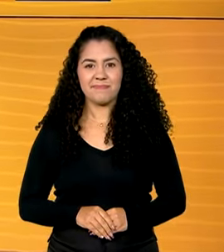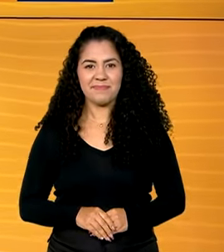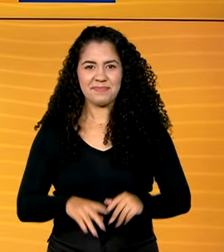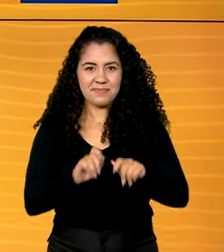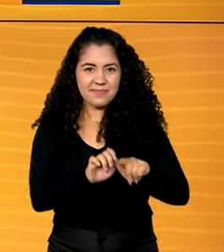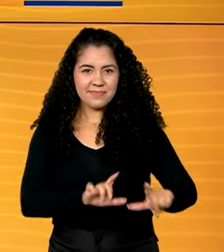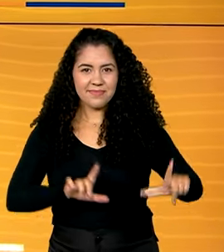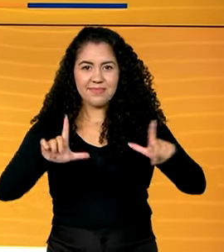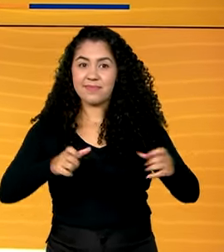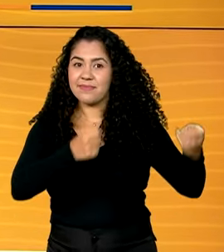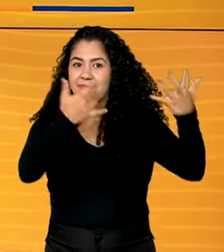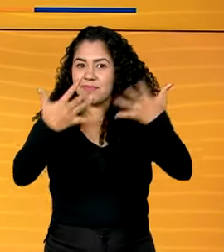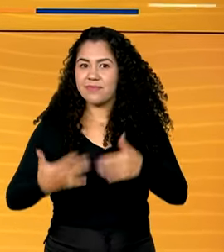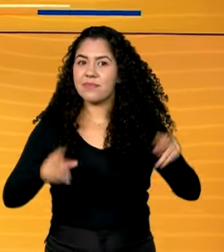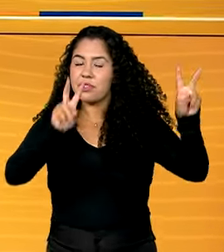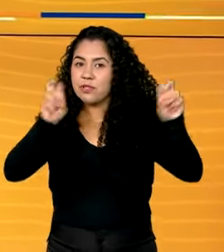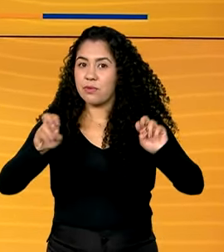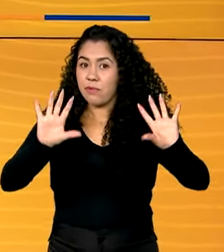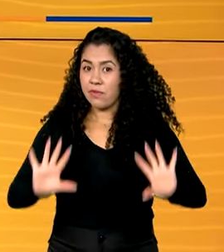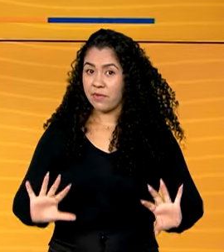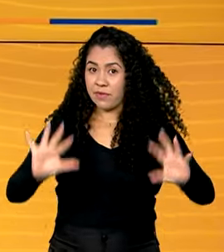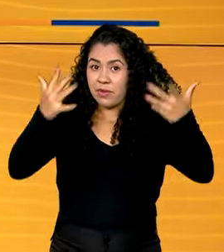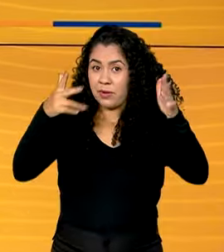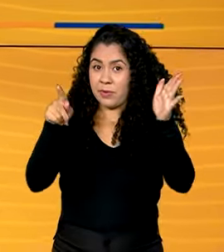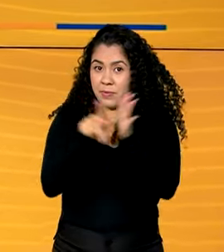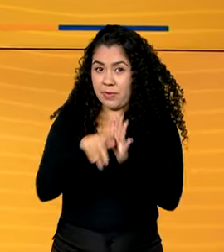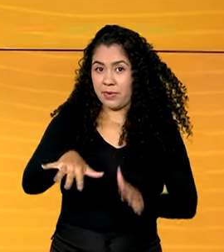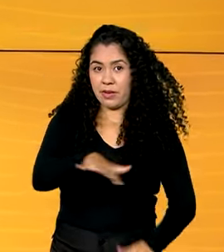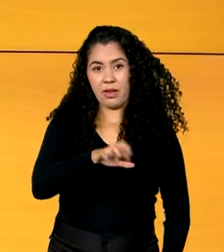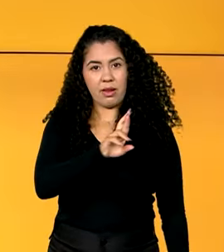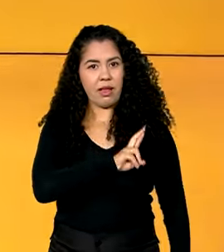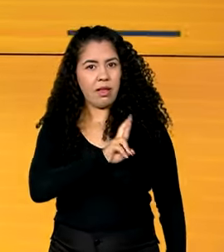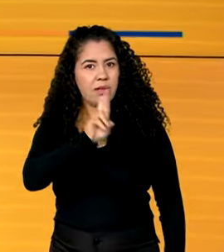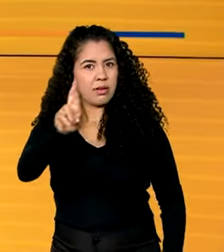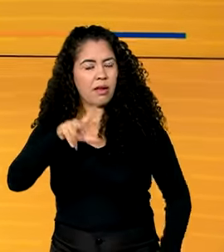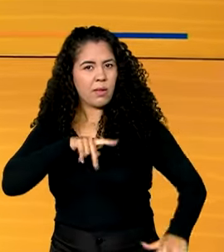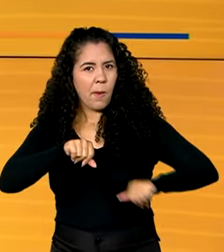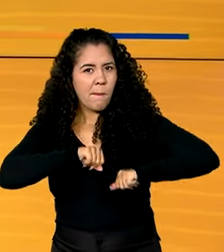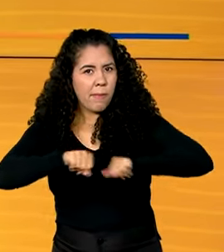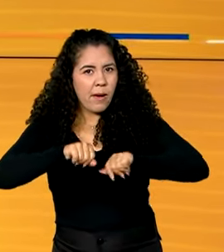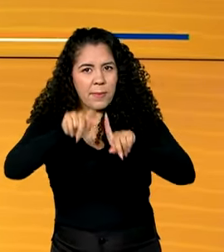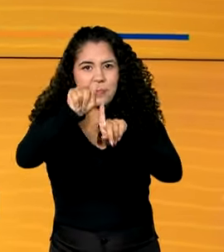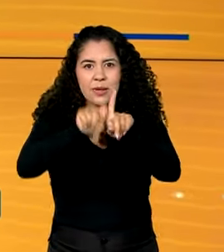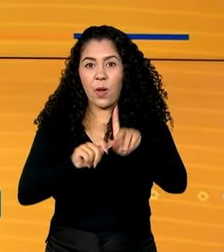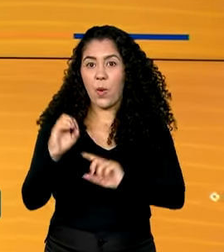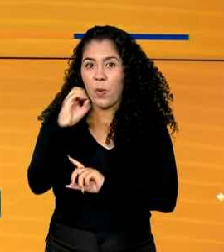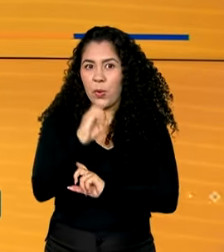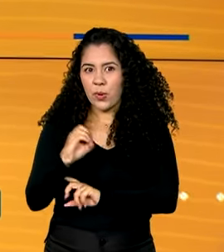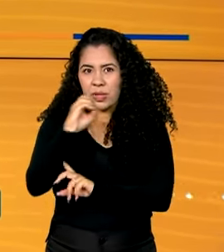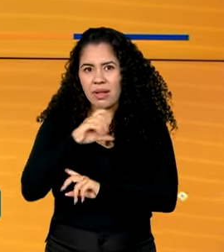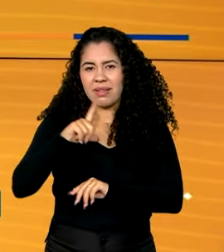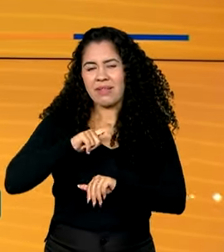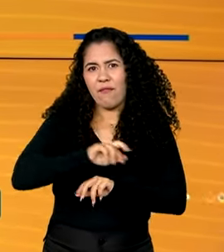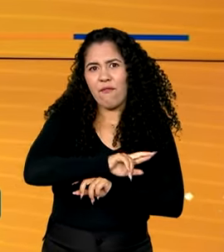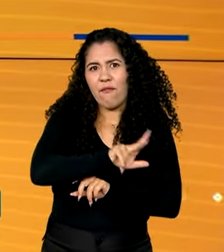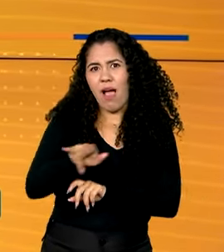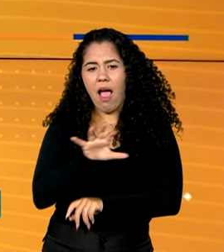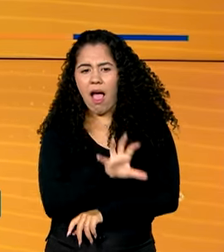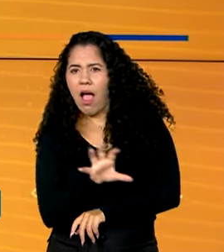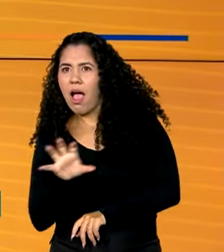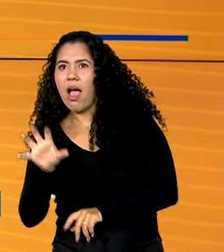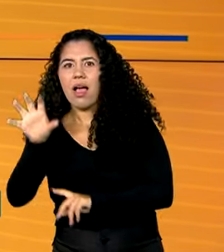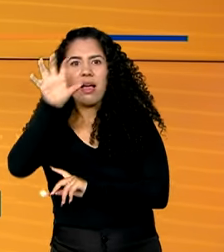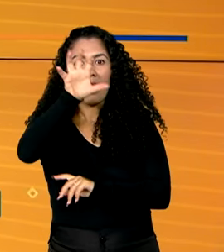Estamos de volta e vamos falar das festividades religiosas que movimentam o mês de outubro em diversas regiões do país.